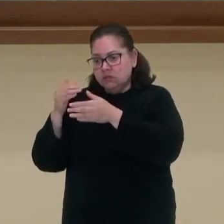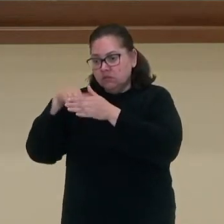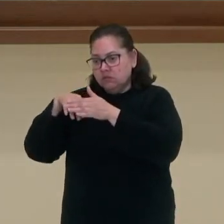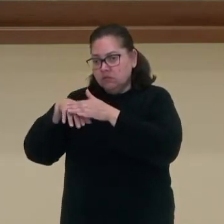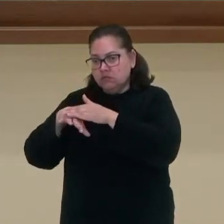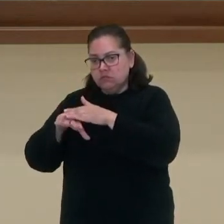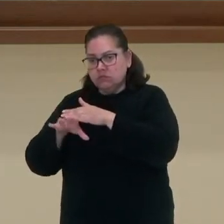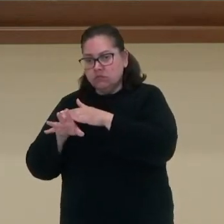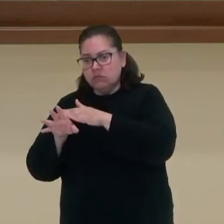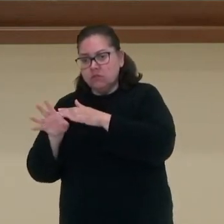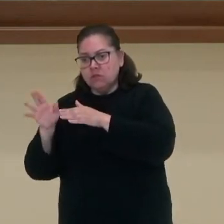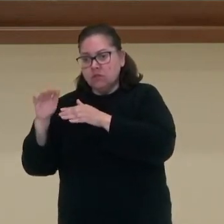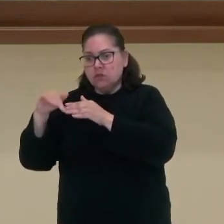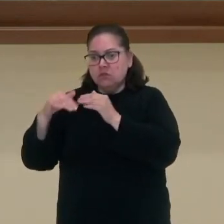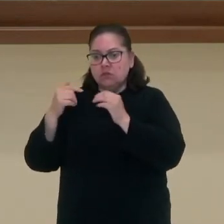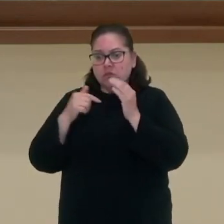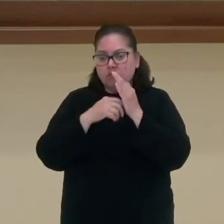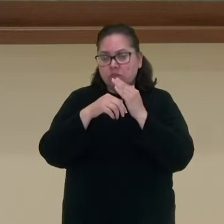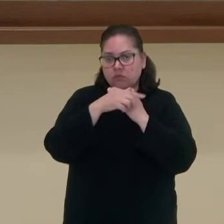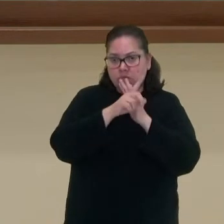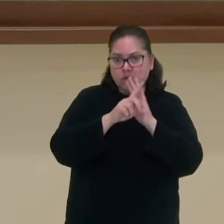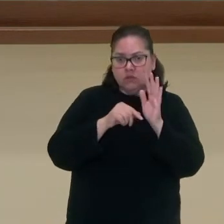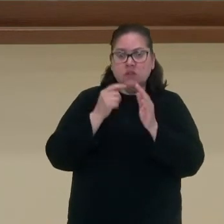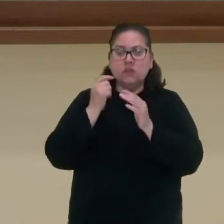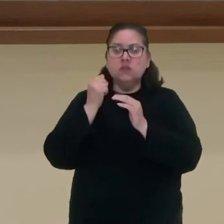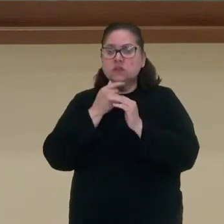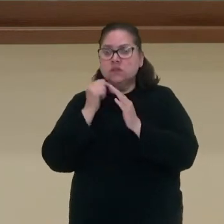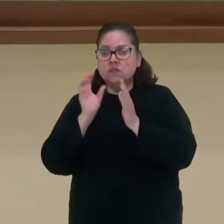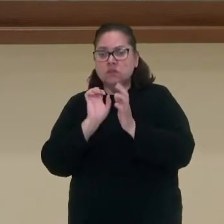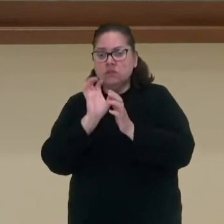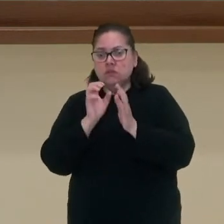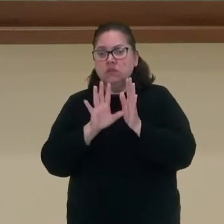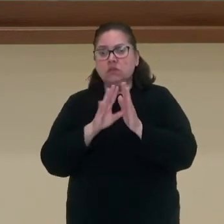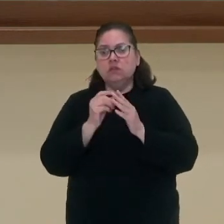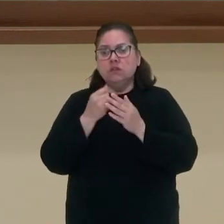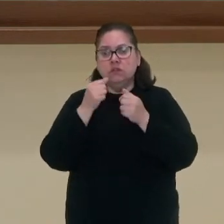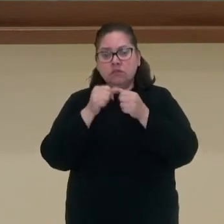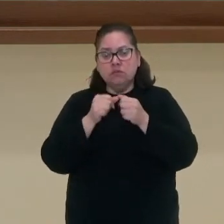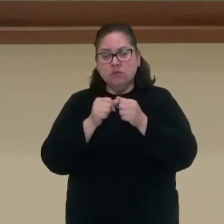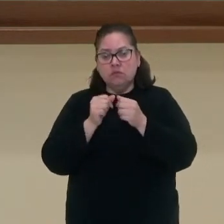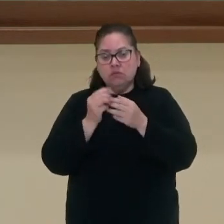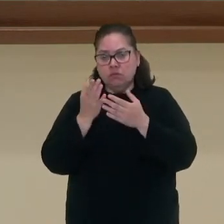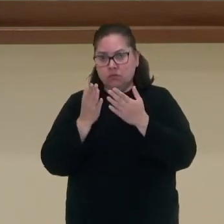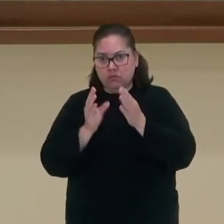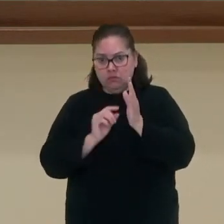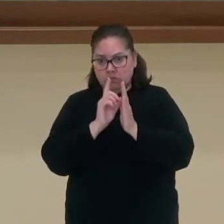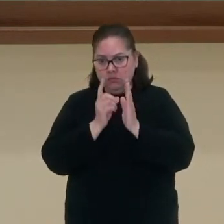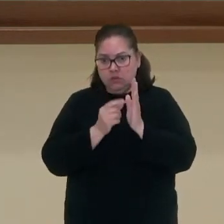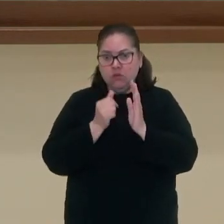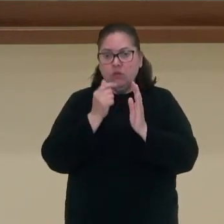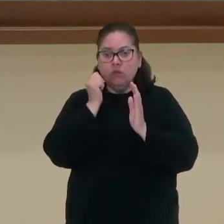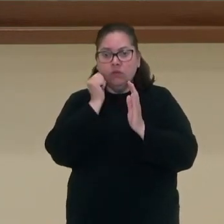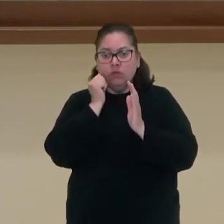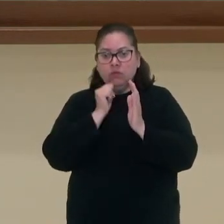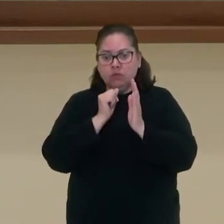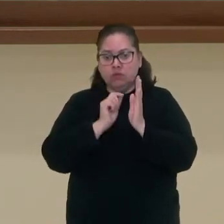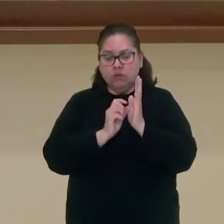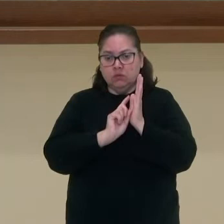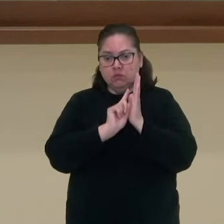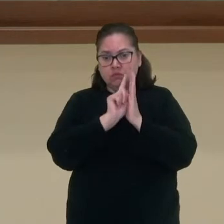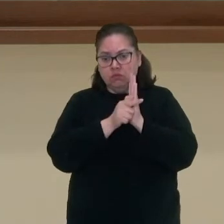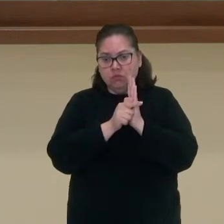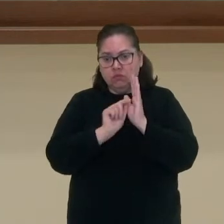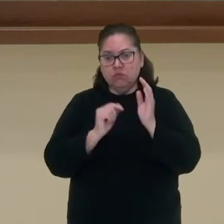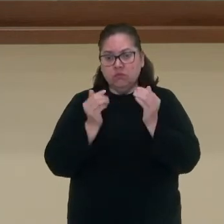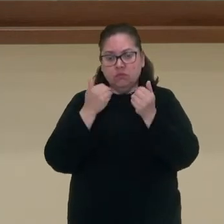pelos poros, nas esponjas, e quando ela amadurece o gameta feminino, e